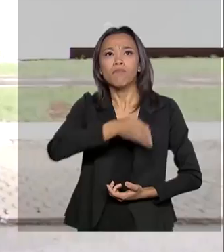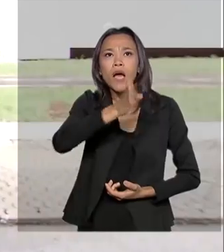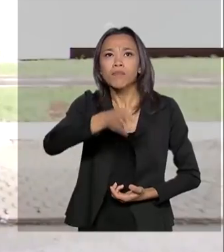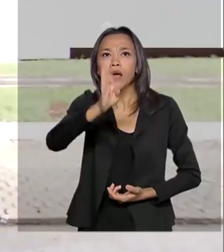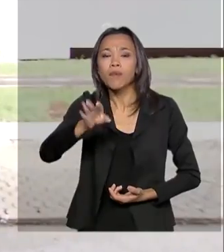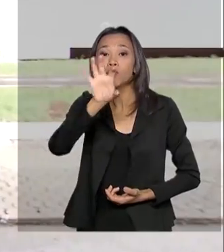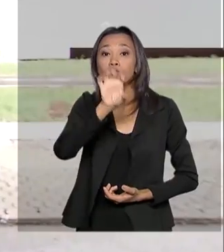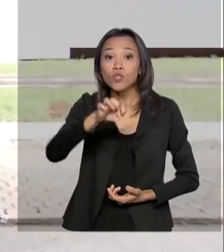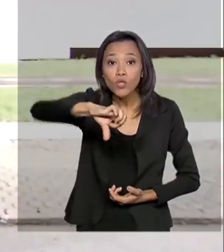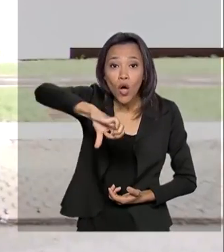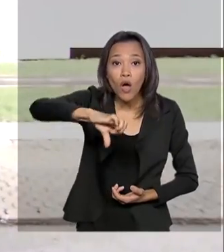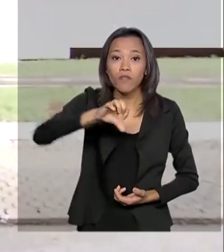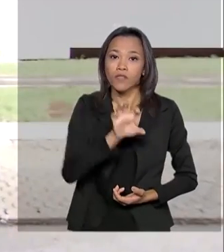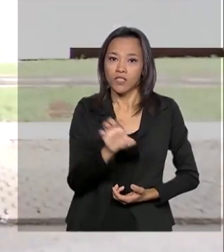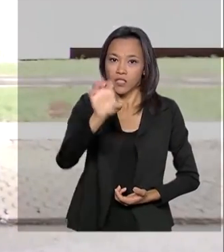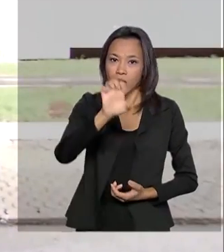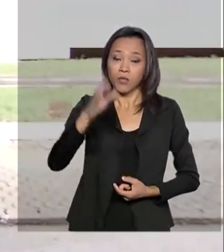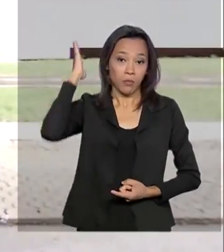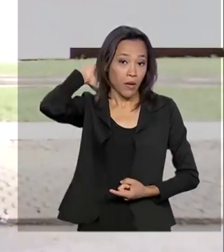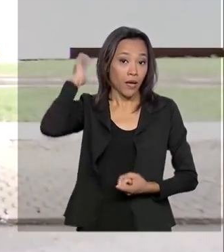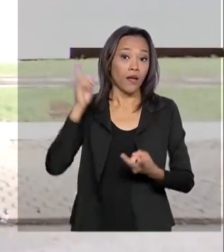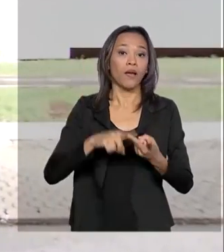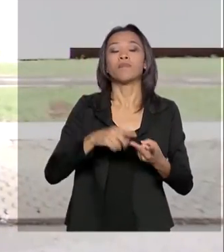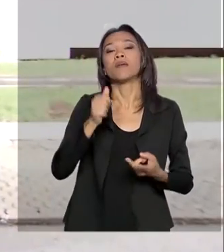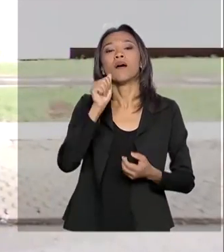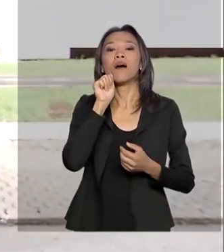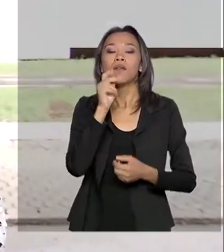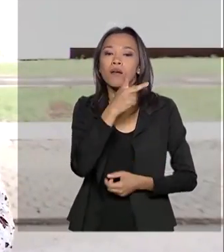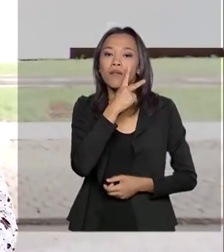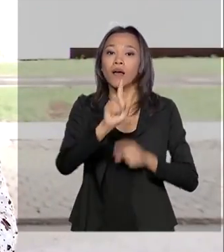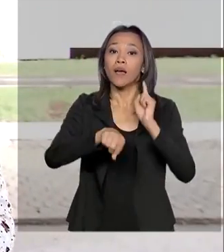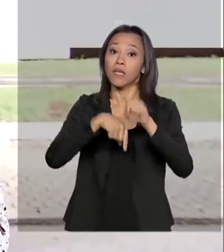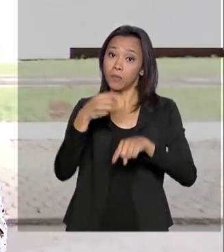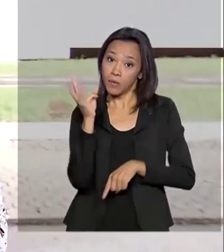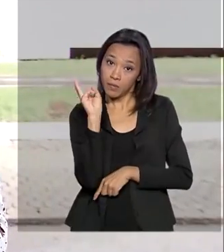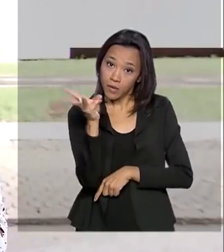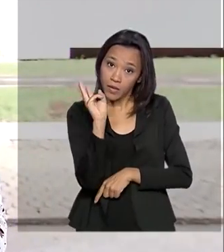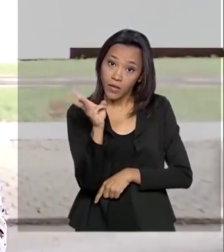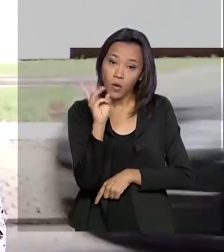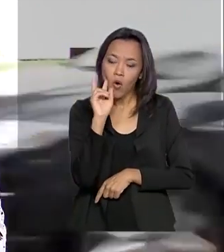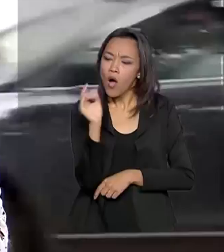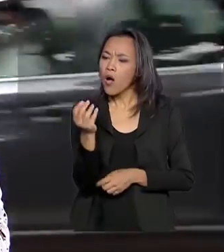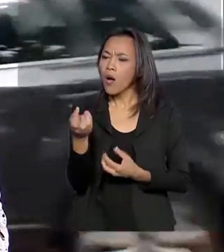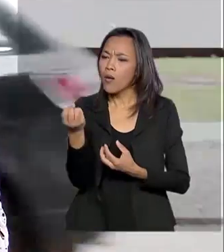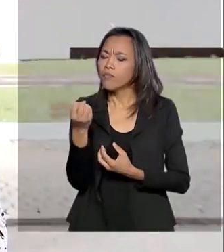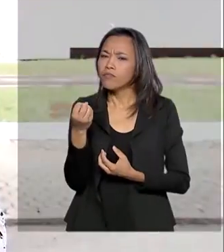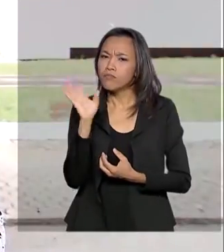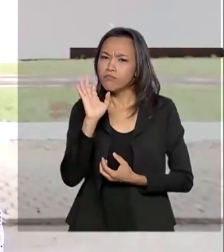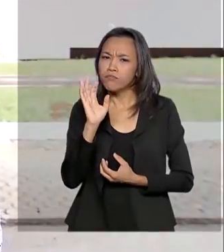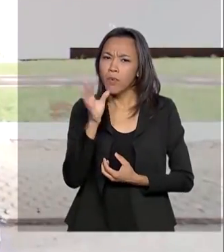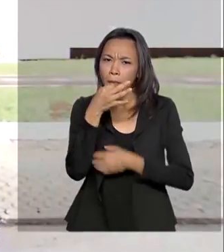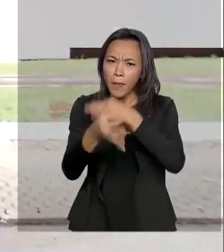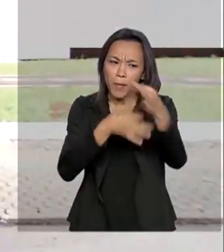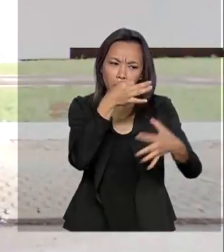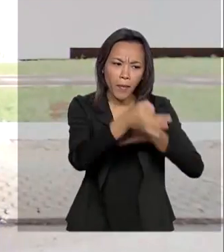Legal. O giro começou pelo Pará, Amapá e pelo Maranhão. Ele vem ouvindo os governadores para